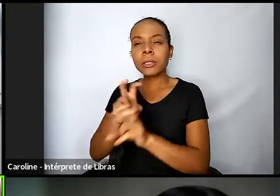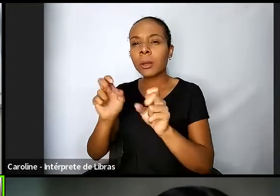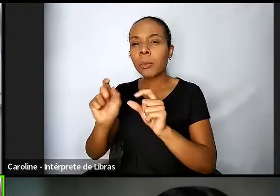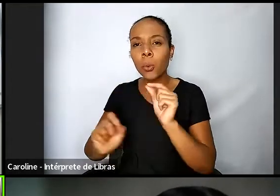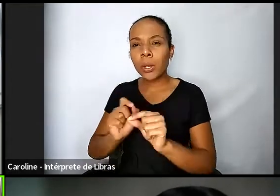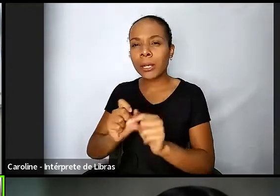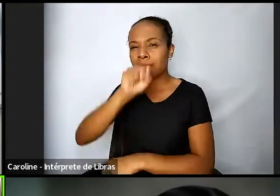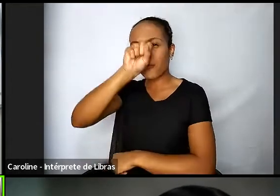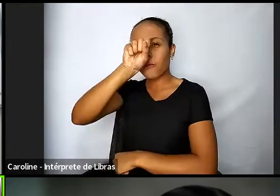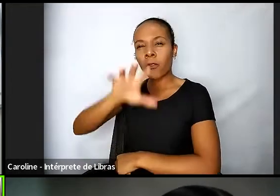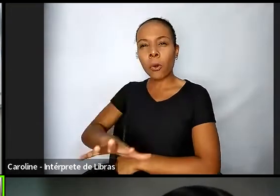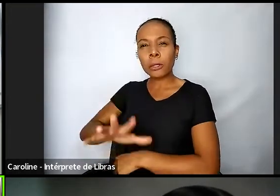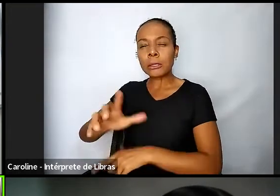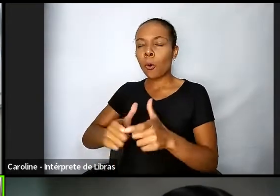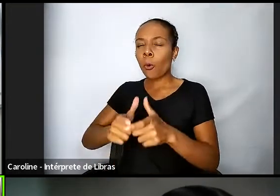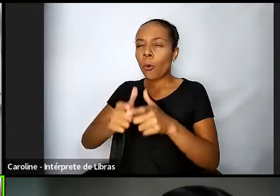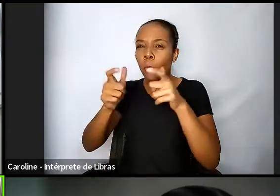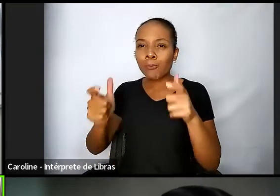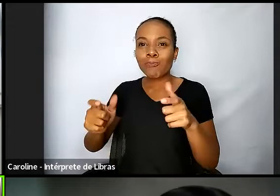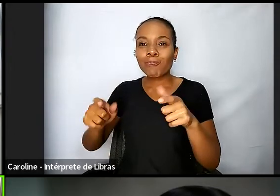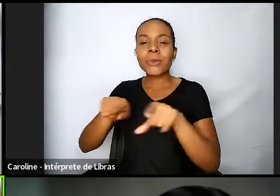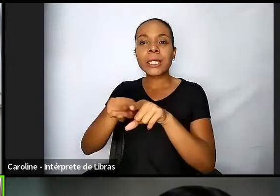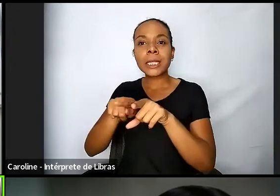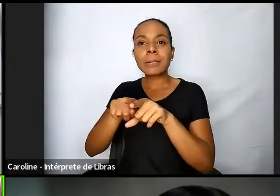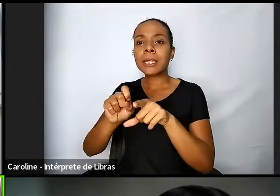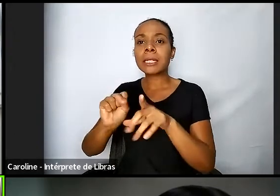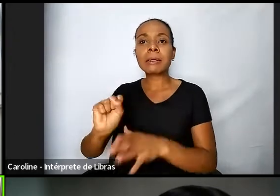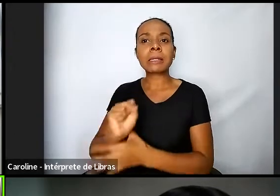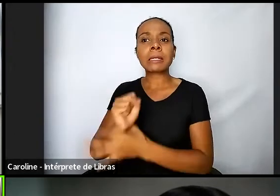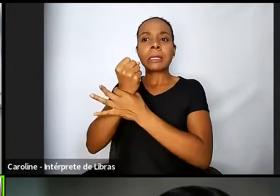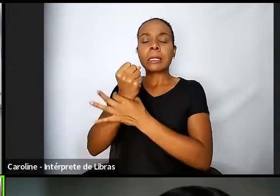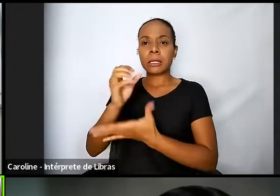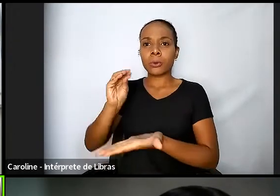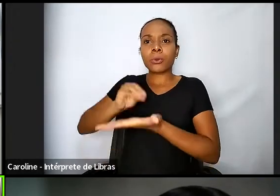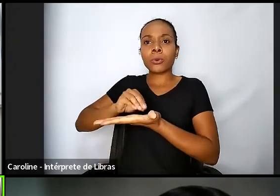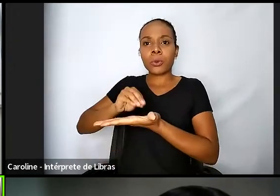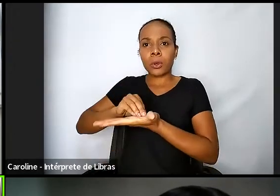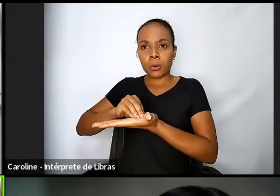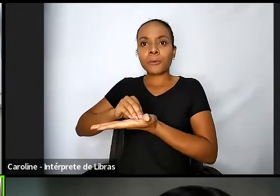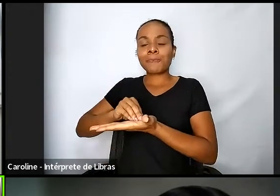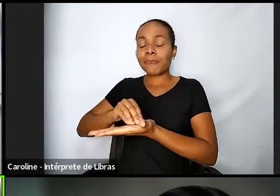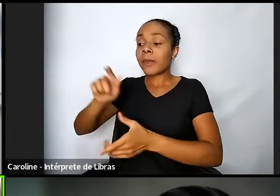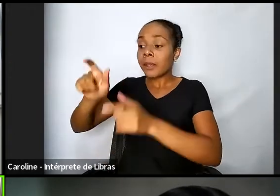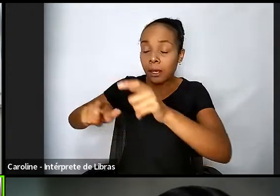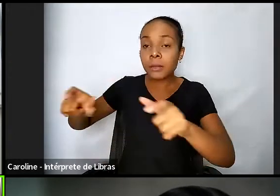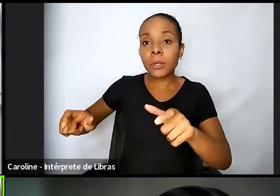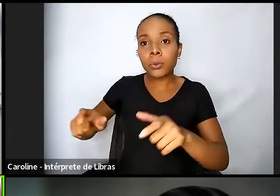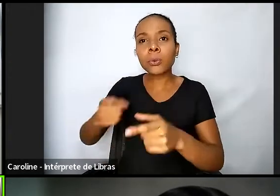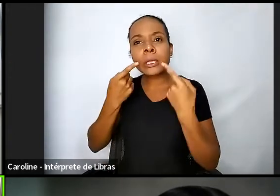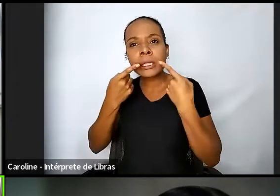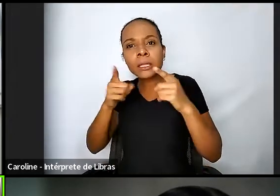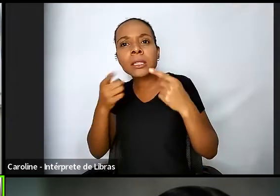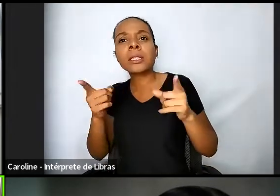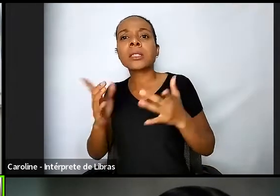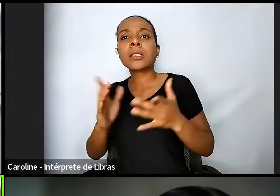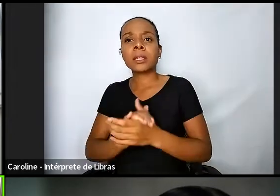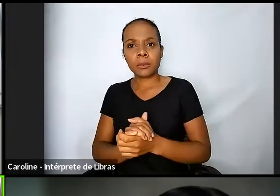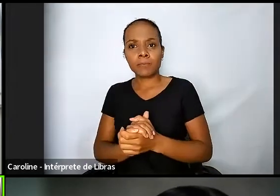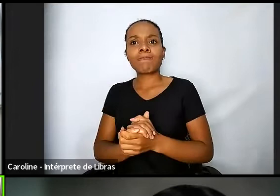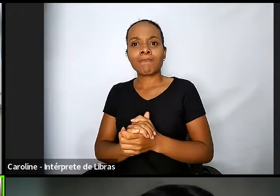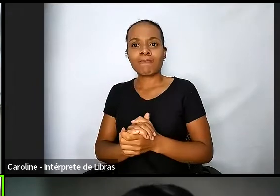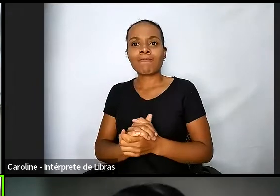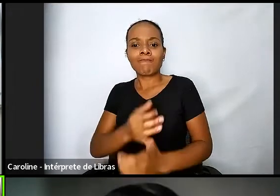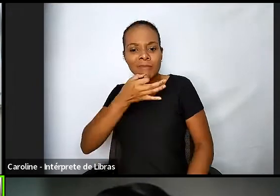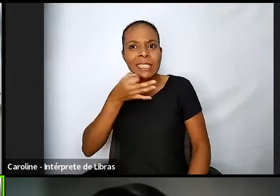insegurança e aí as pessoas ainda colocam criticando né o fato das pessoas em situação de